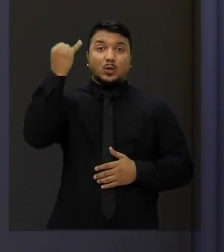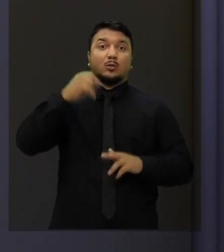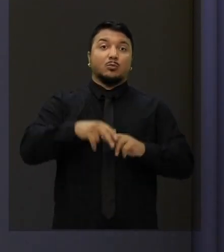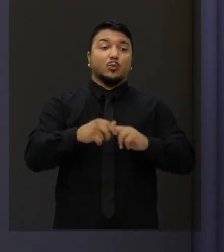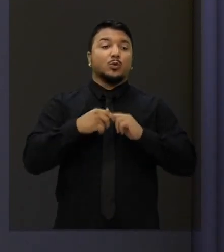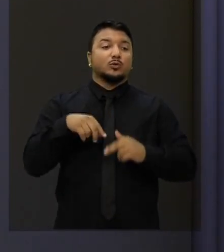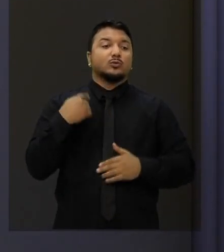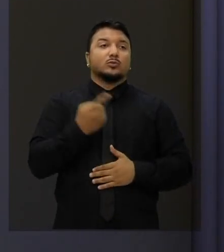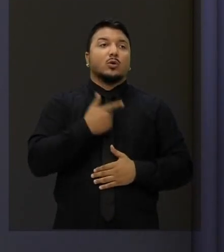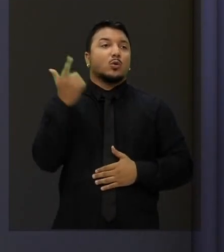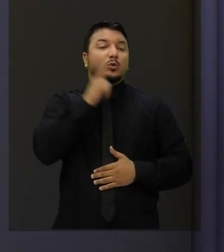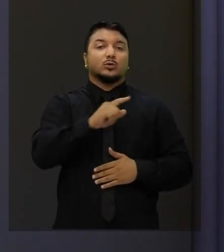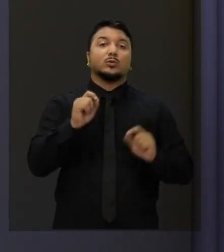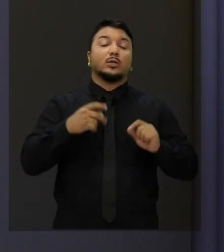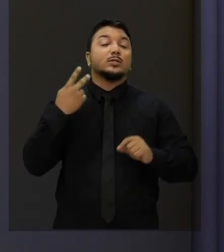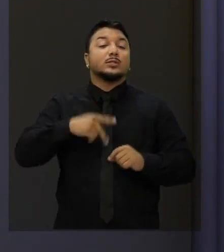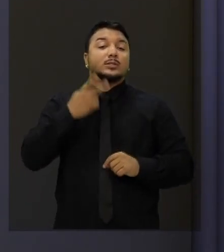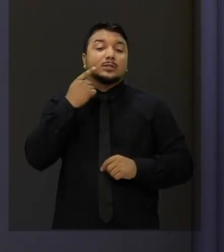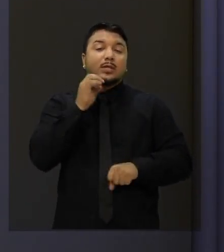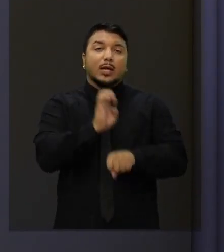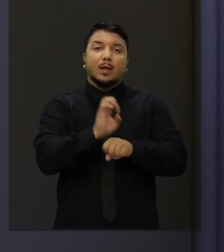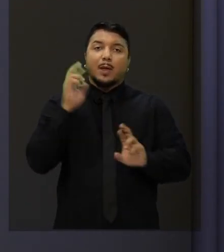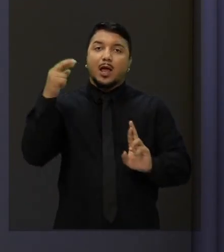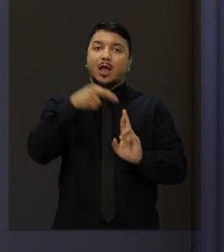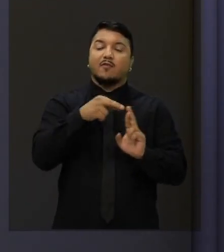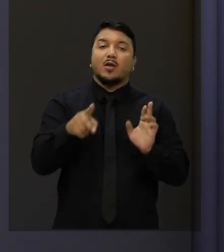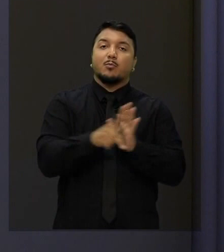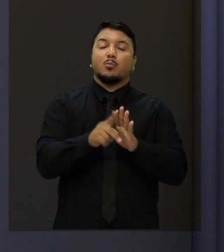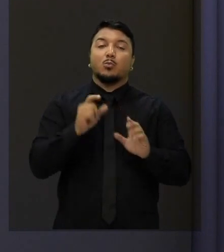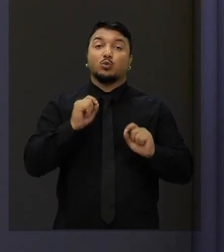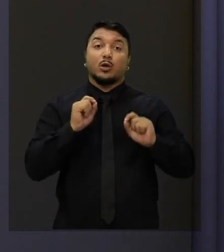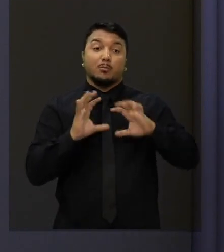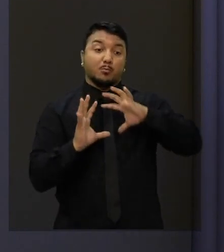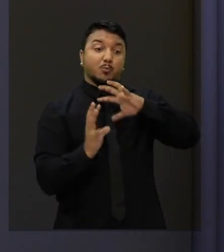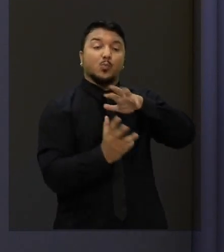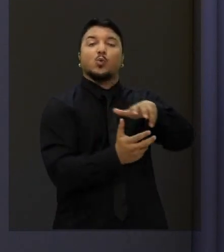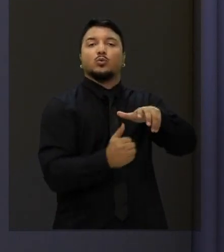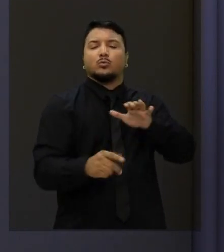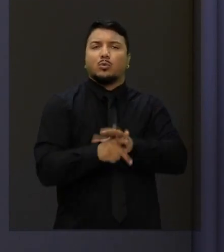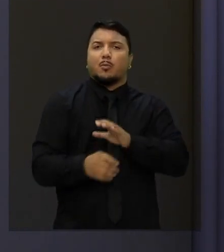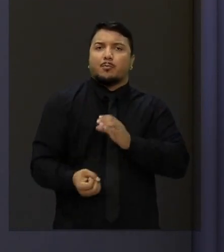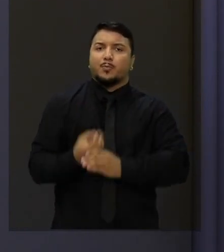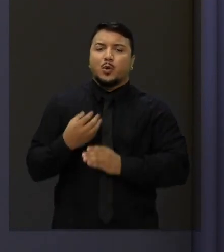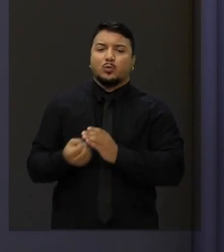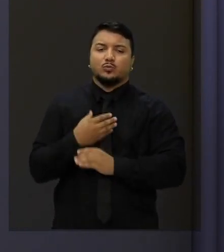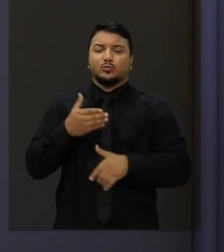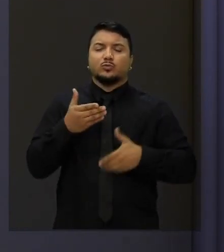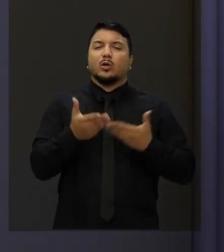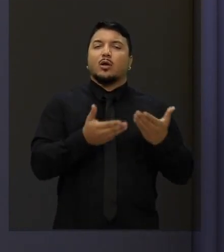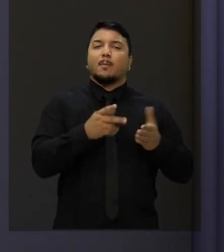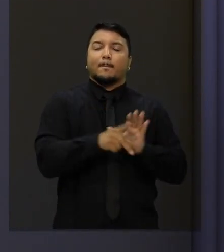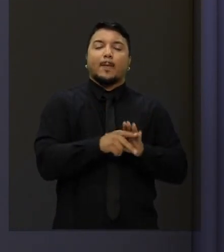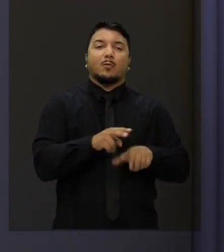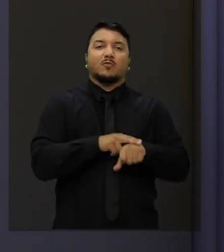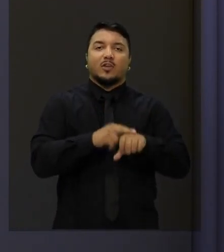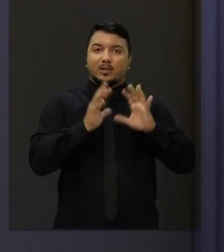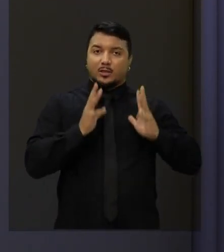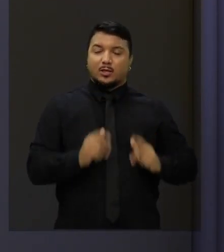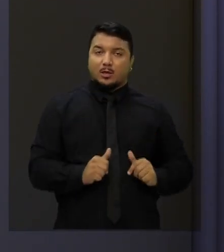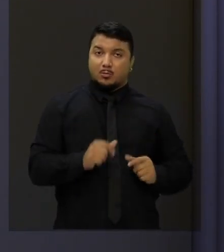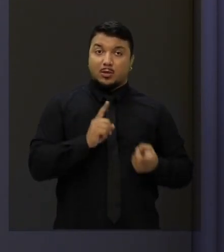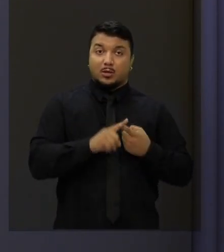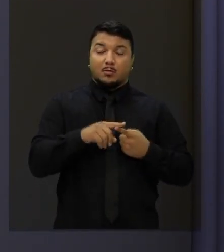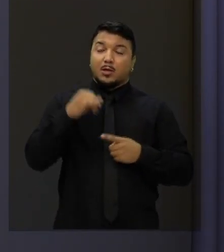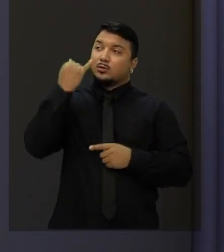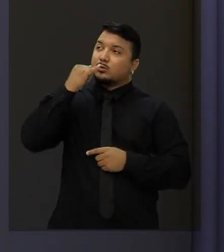a gente possa ter o Estado do Ceará como uma referência para o mundo de produção de combustível verde e a partir da energia